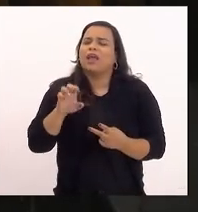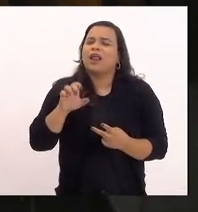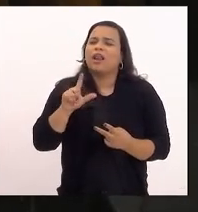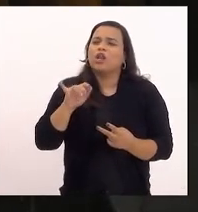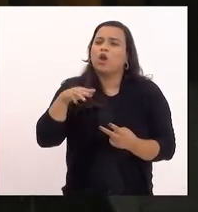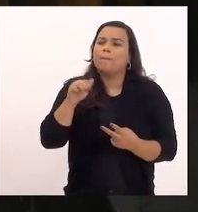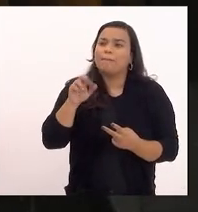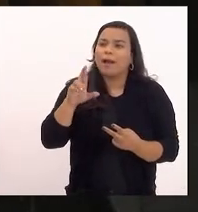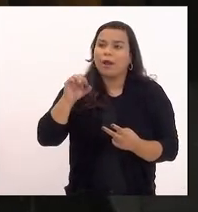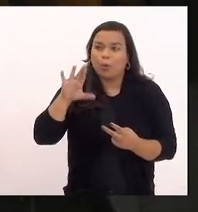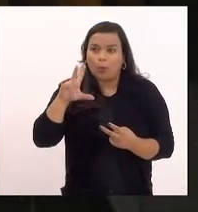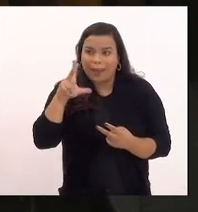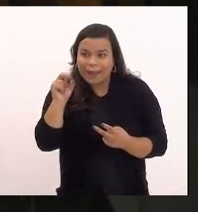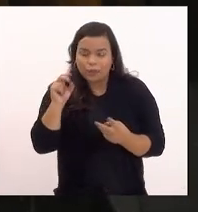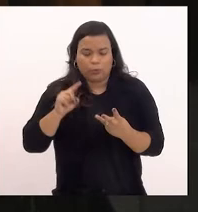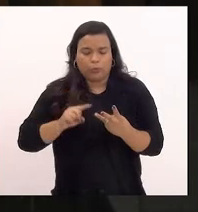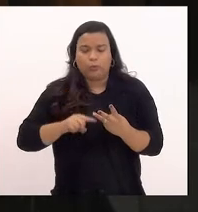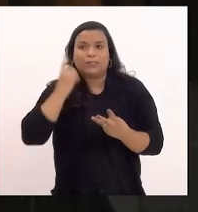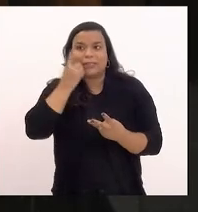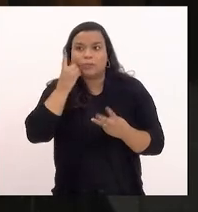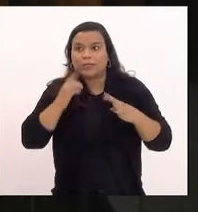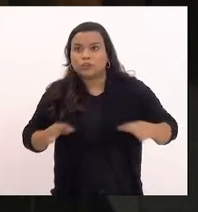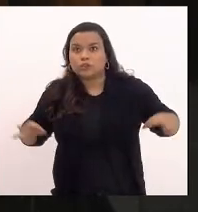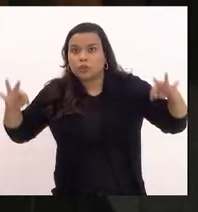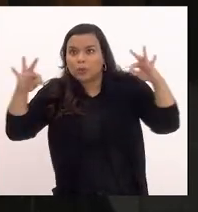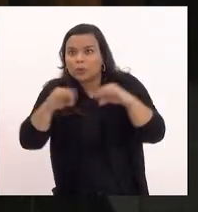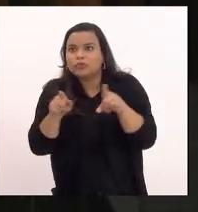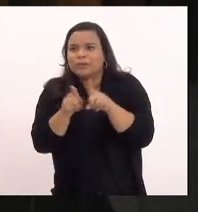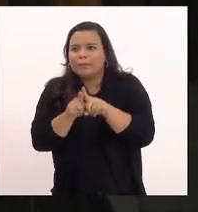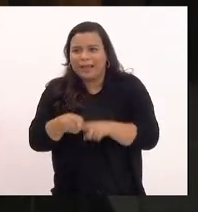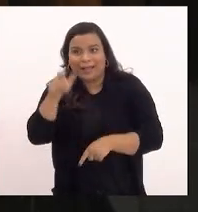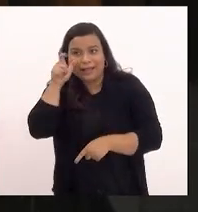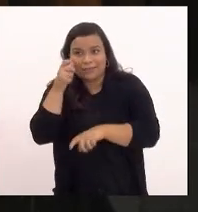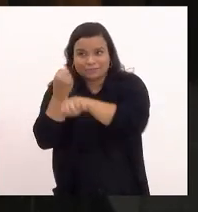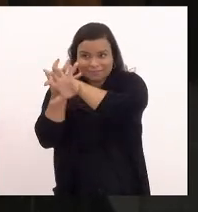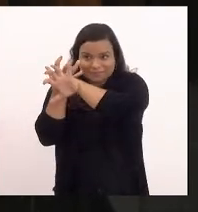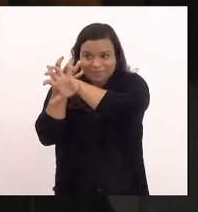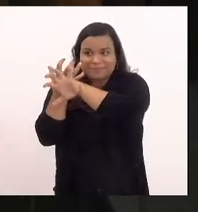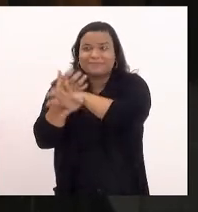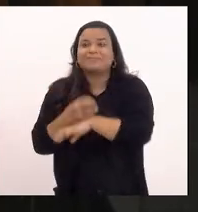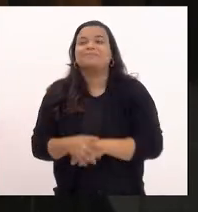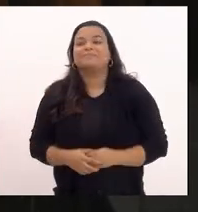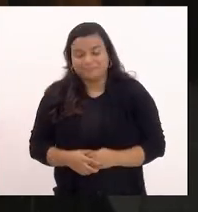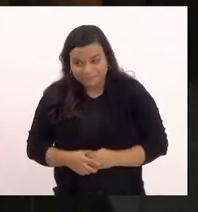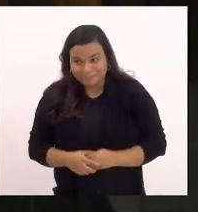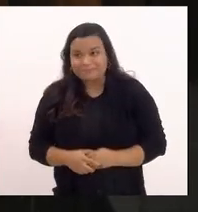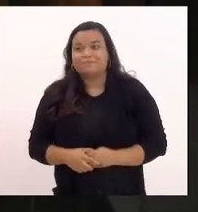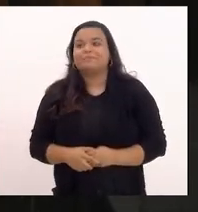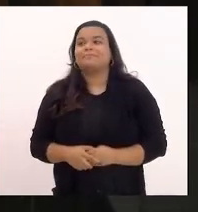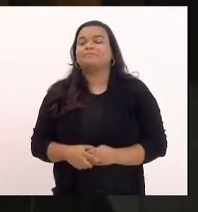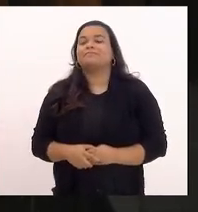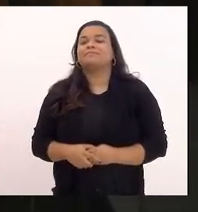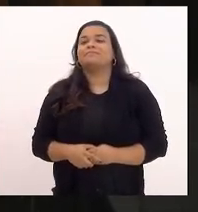senhores deputados que nos assistem de forma remota